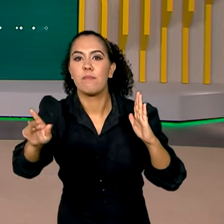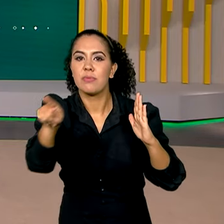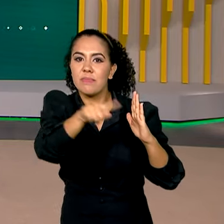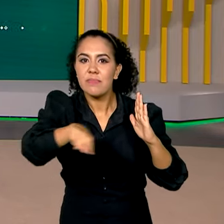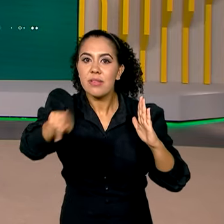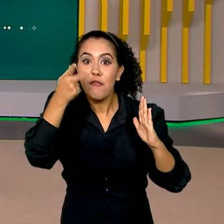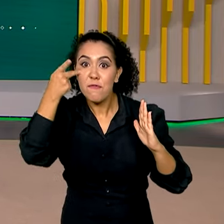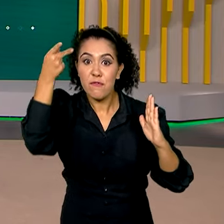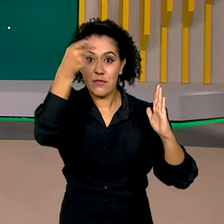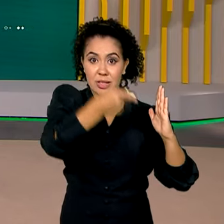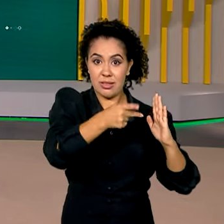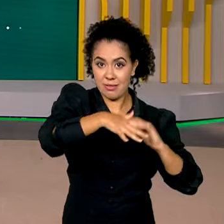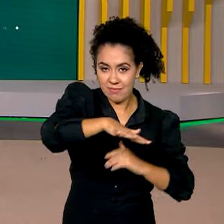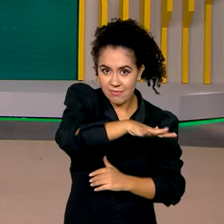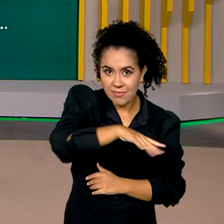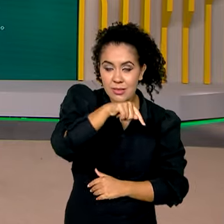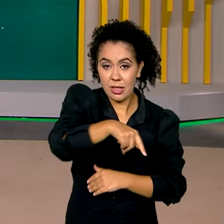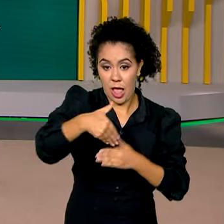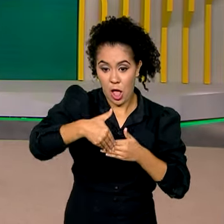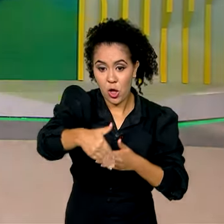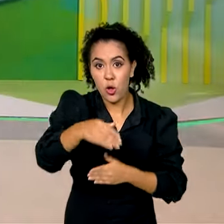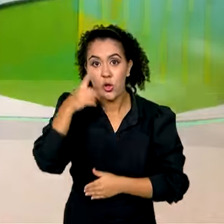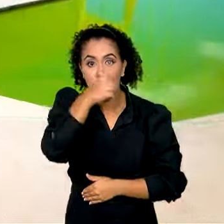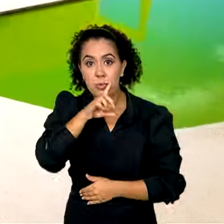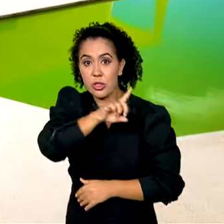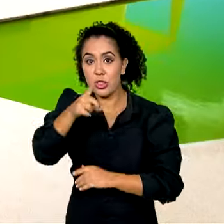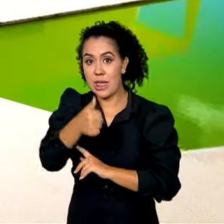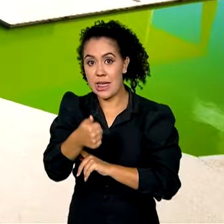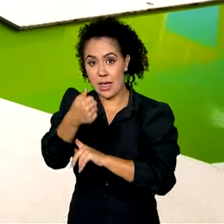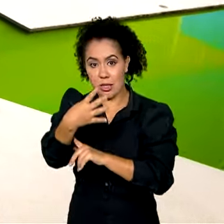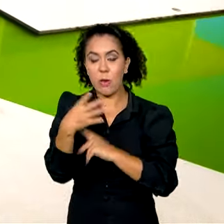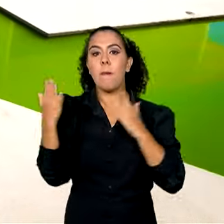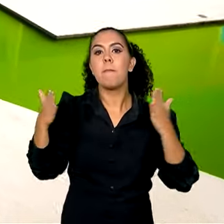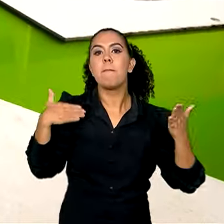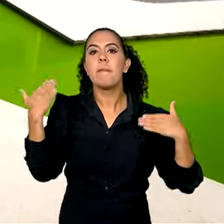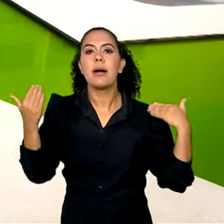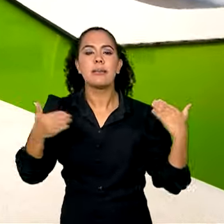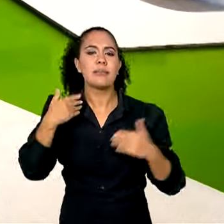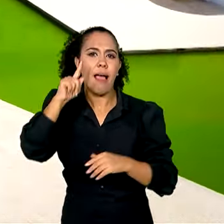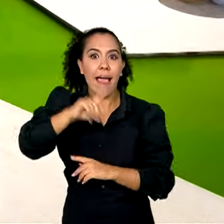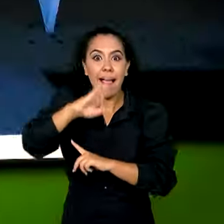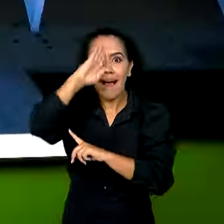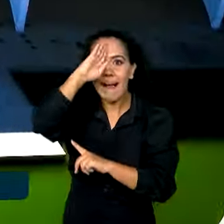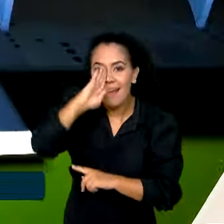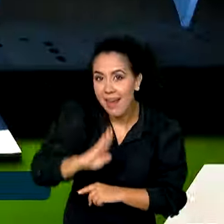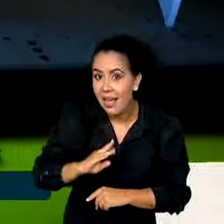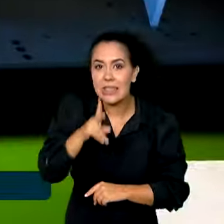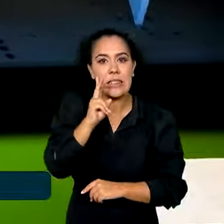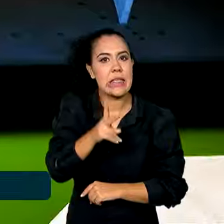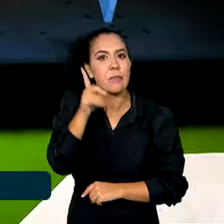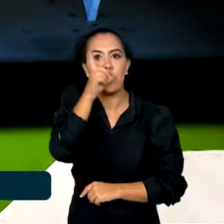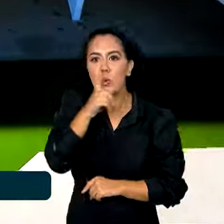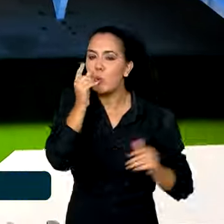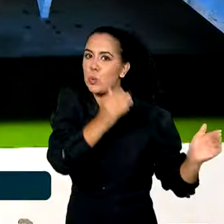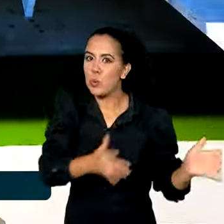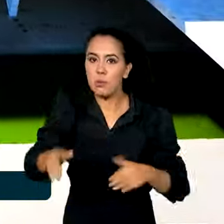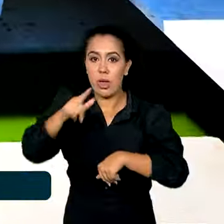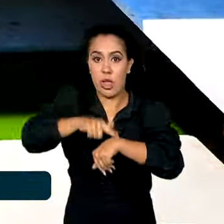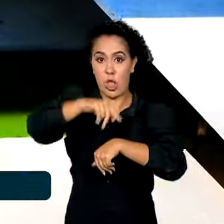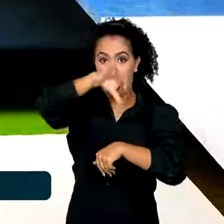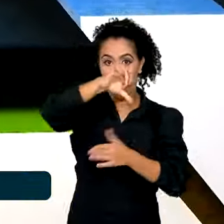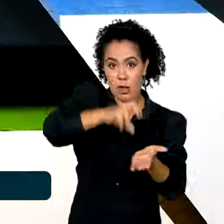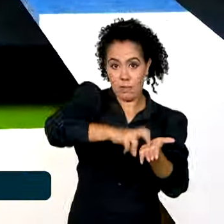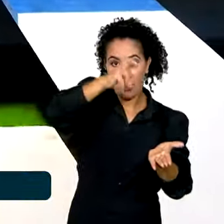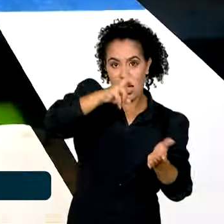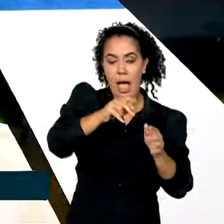público a partir deste domingo, dia 14. O passeio guiado é de graça e sempre aos domingos, das 9 horas da manhã